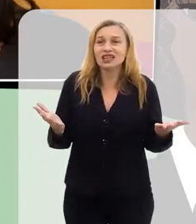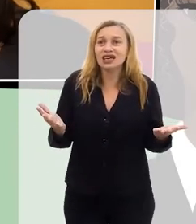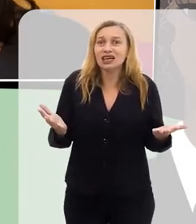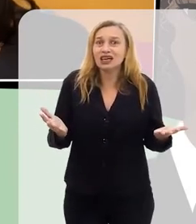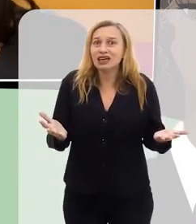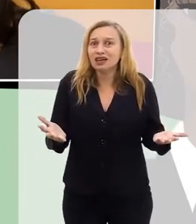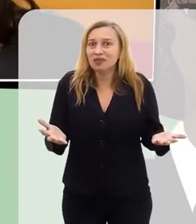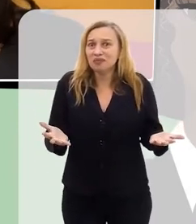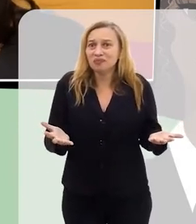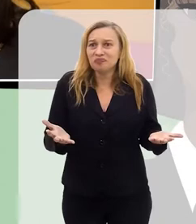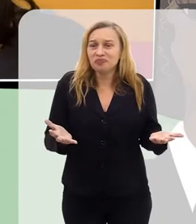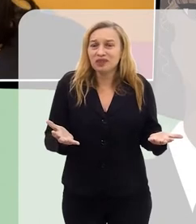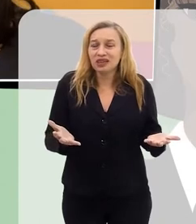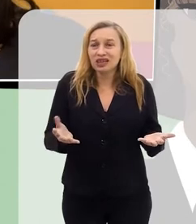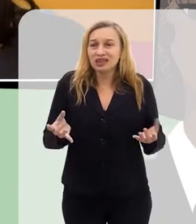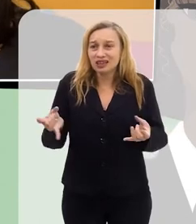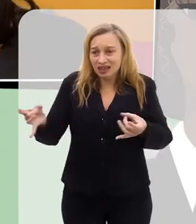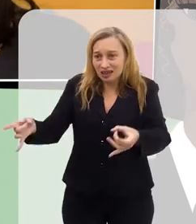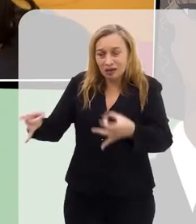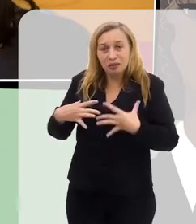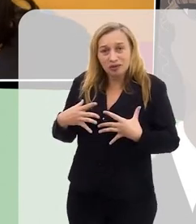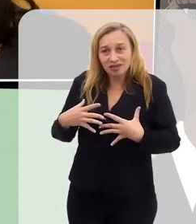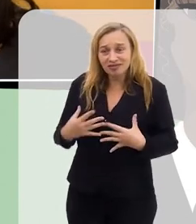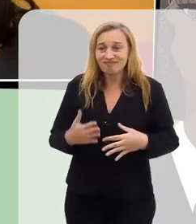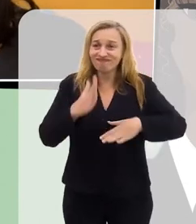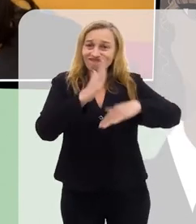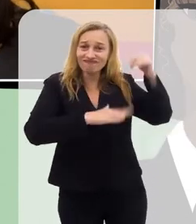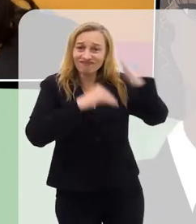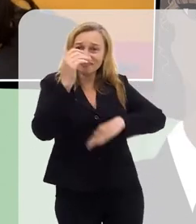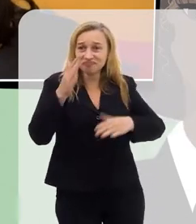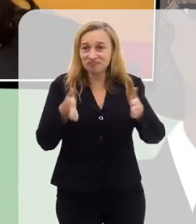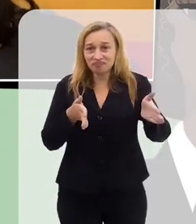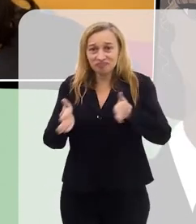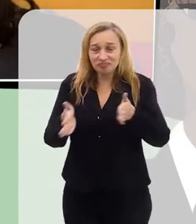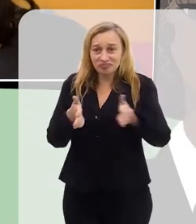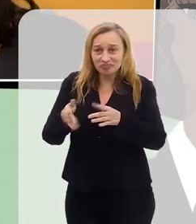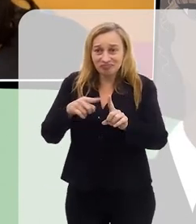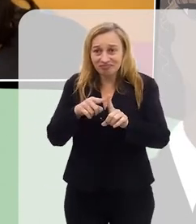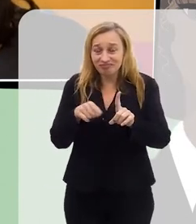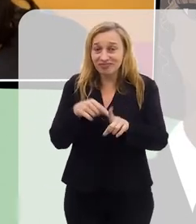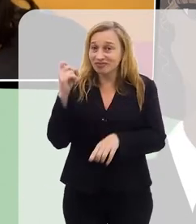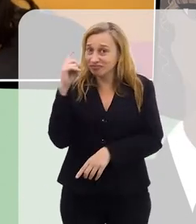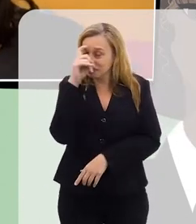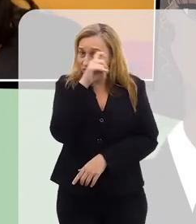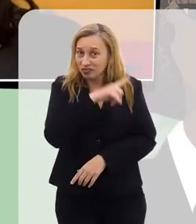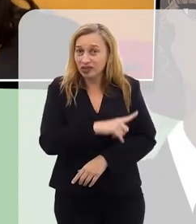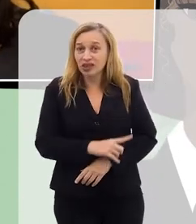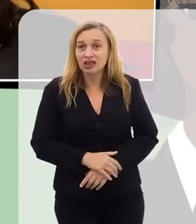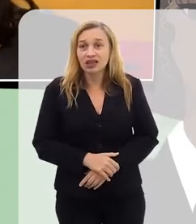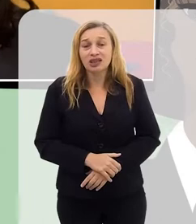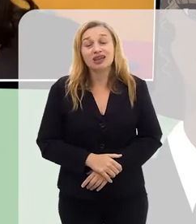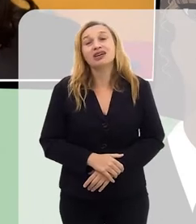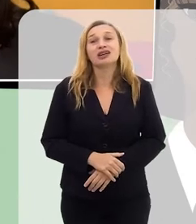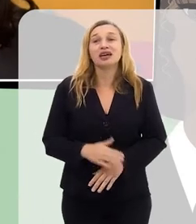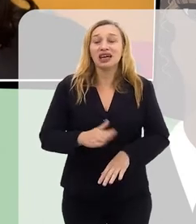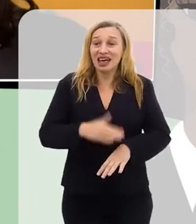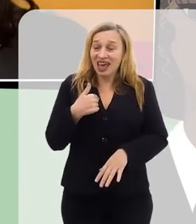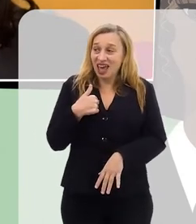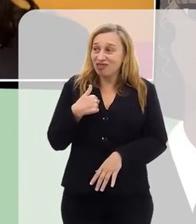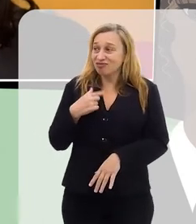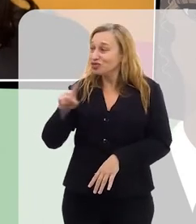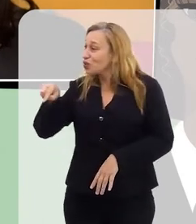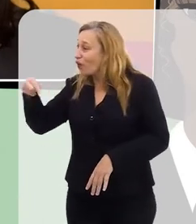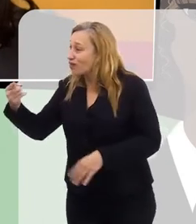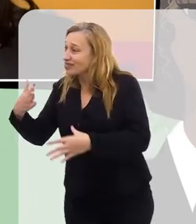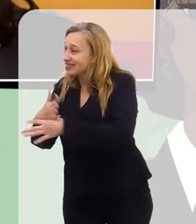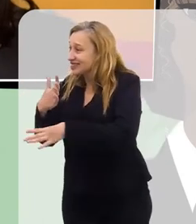ser abandonada por um profissional durante a gestação é muito difícil, ainda mais eu, eu